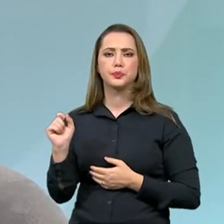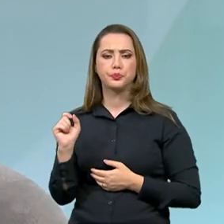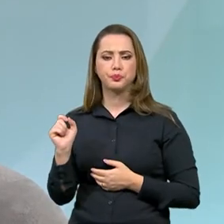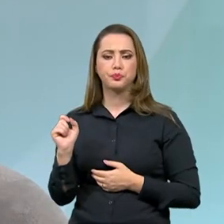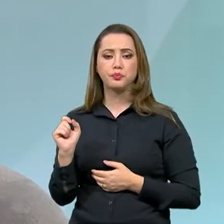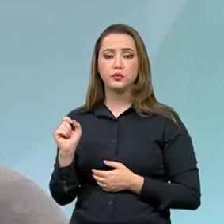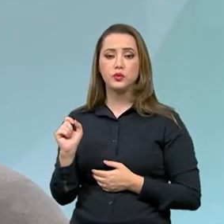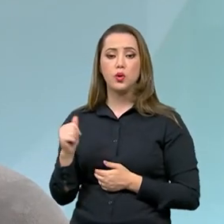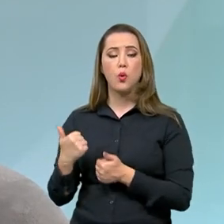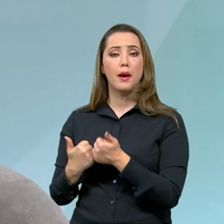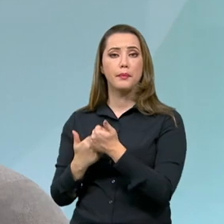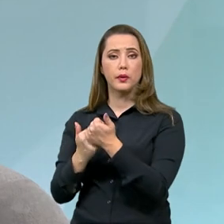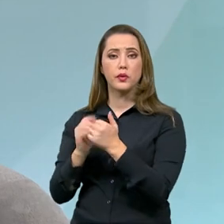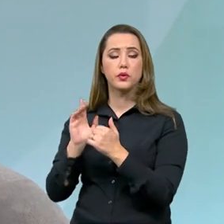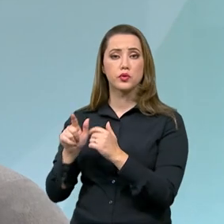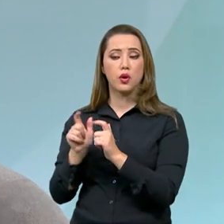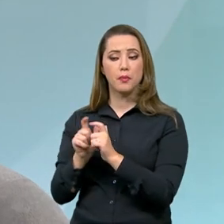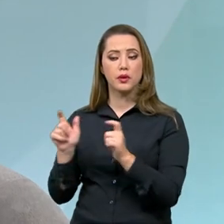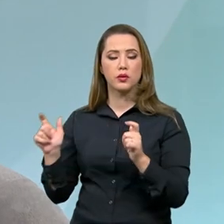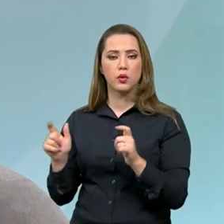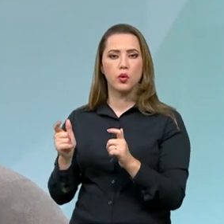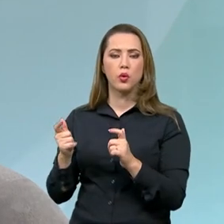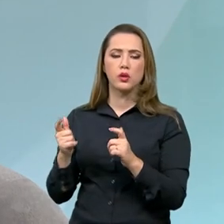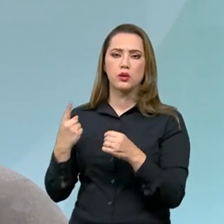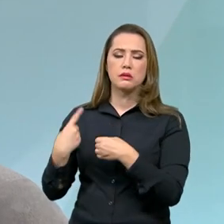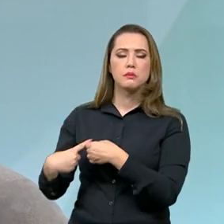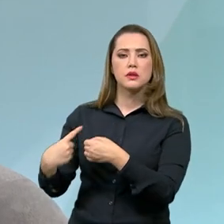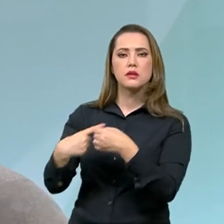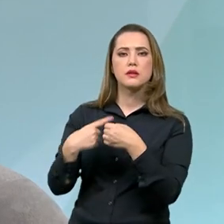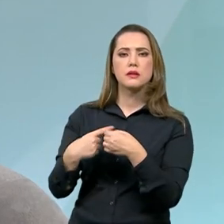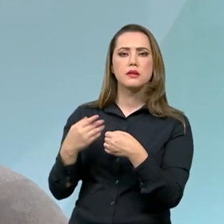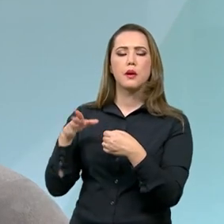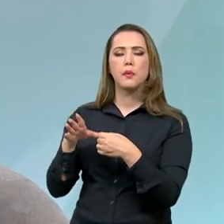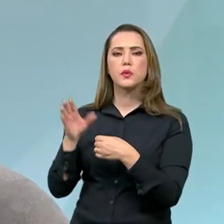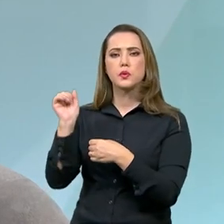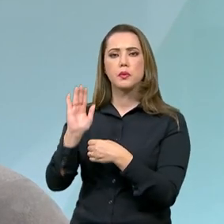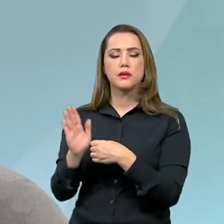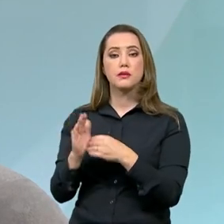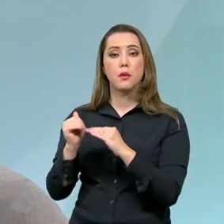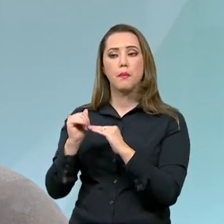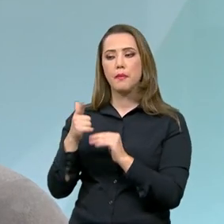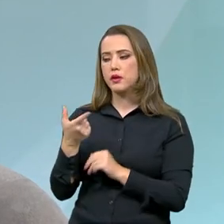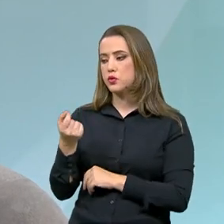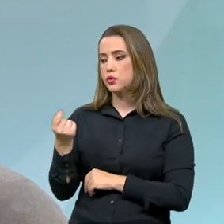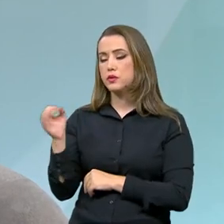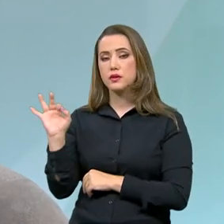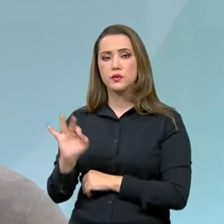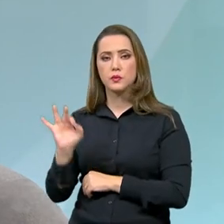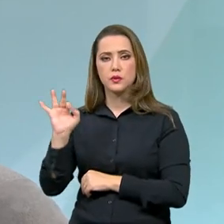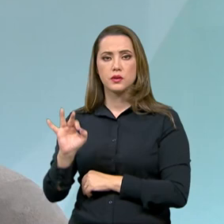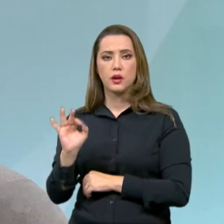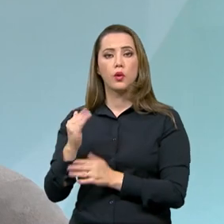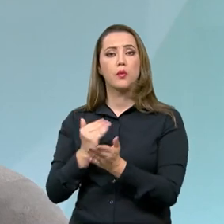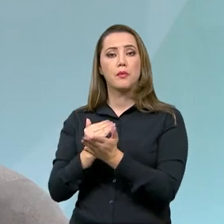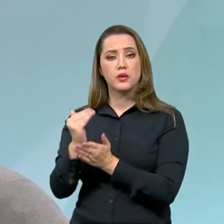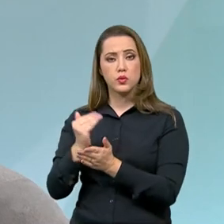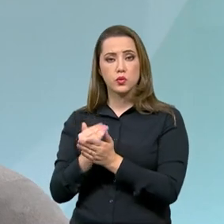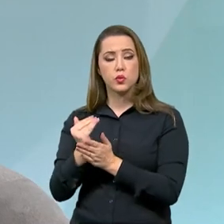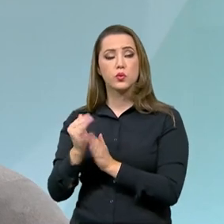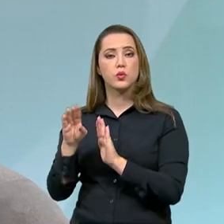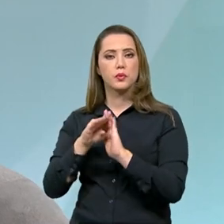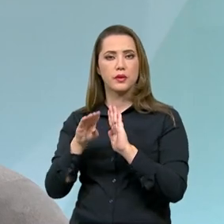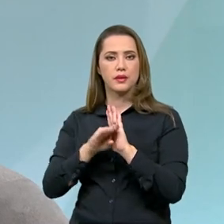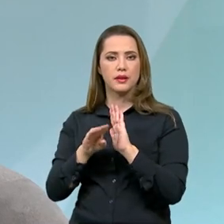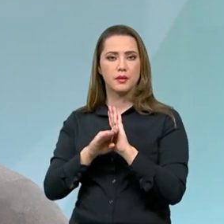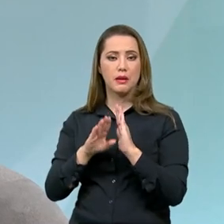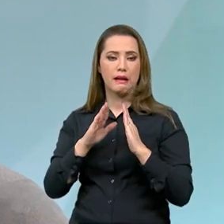O subsídio já aumentou em alguns municípios do Brasil em mais de 200% desde o início do programa Casa Verde e Amarela. Então, acho que